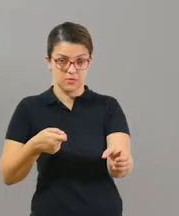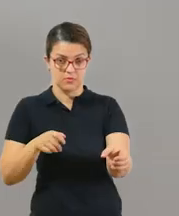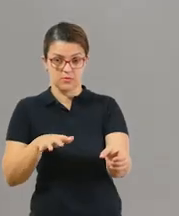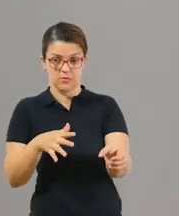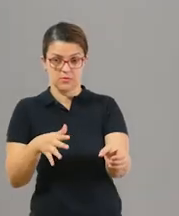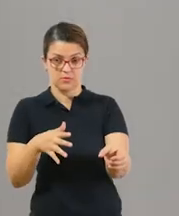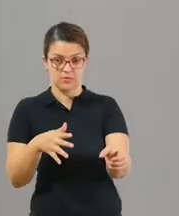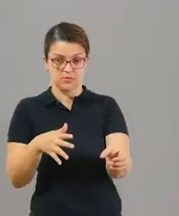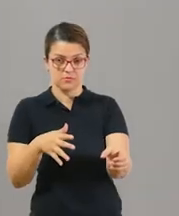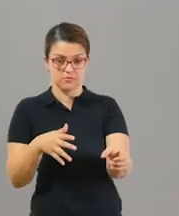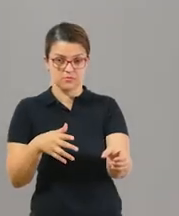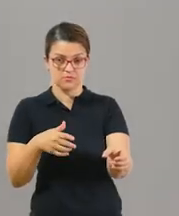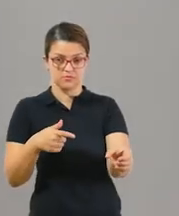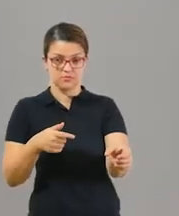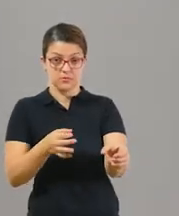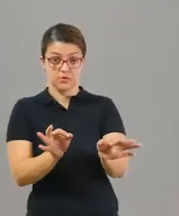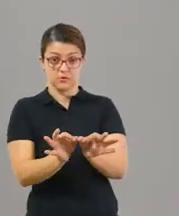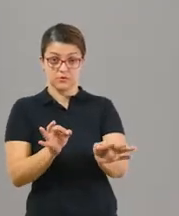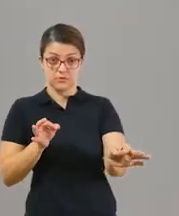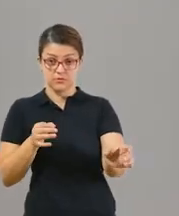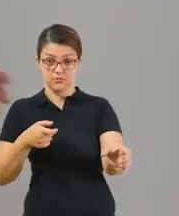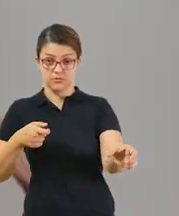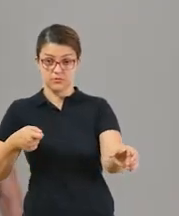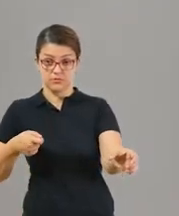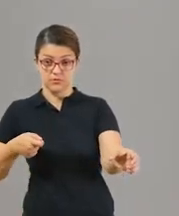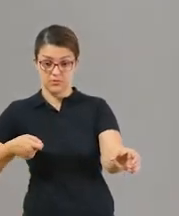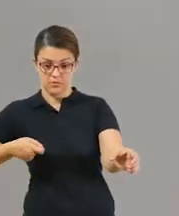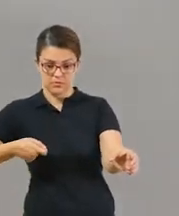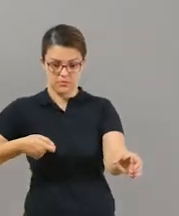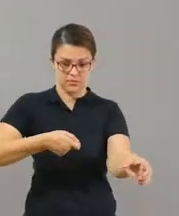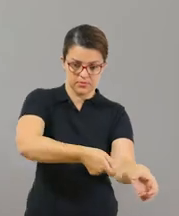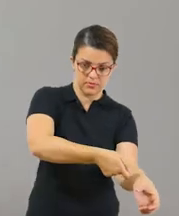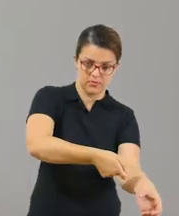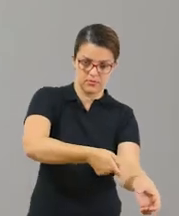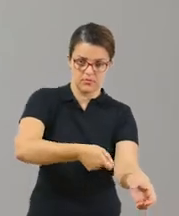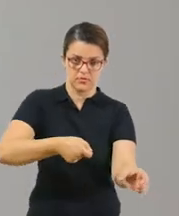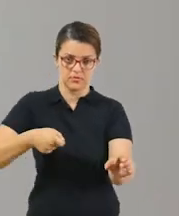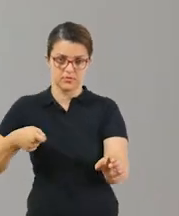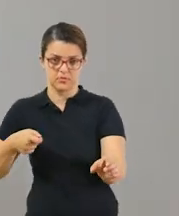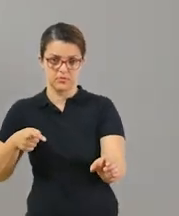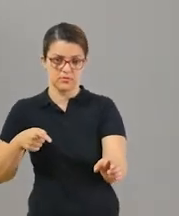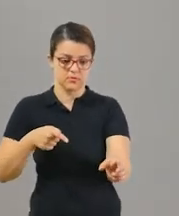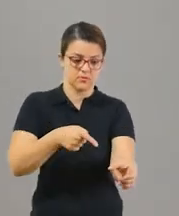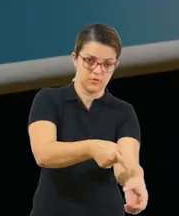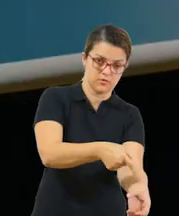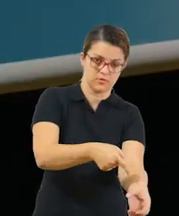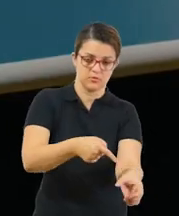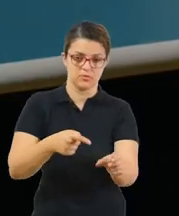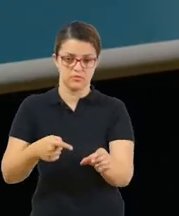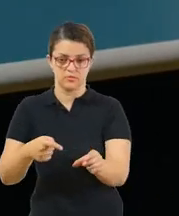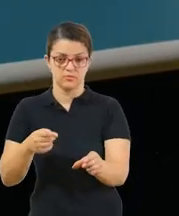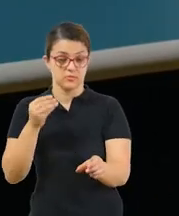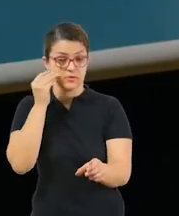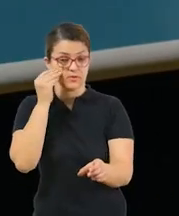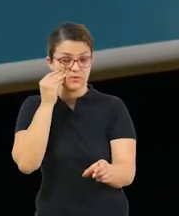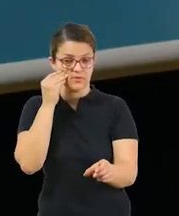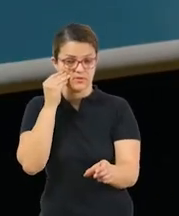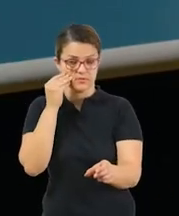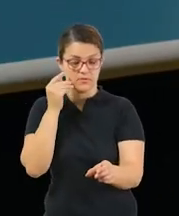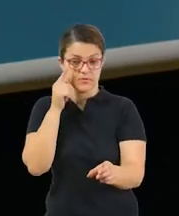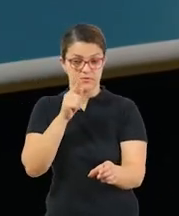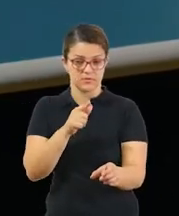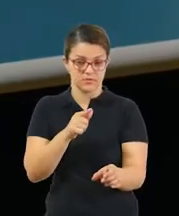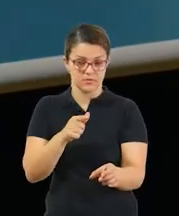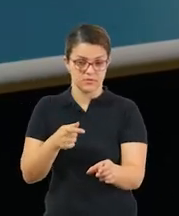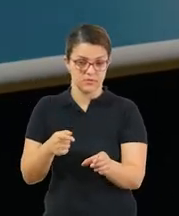posição mais ou menos um passo longe do objeto e com uma mão ele vai tentar derrubar a caixa para